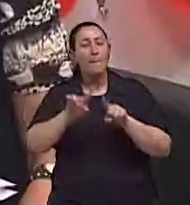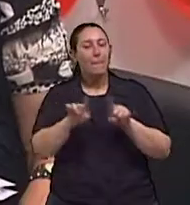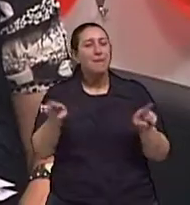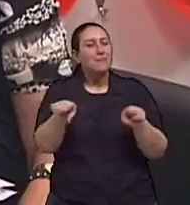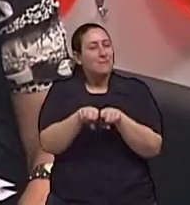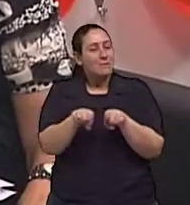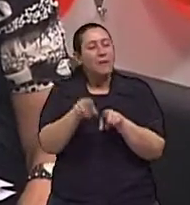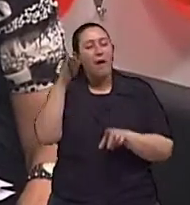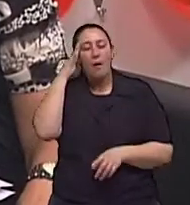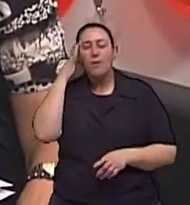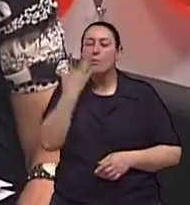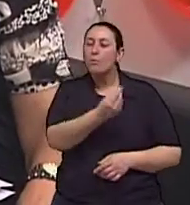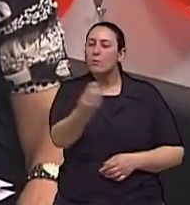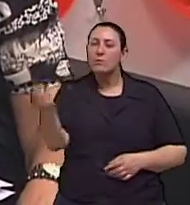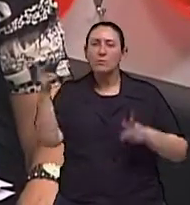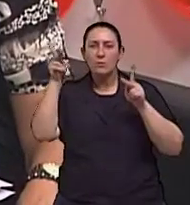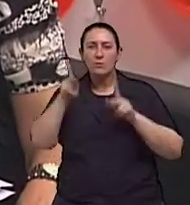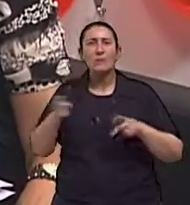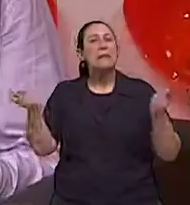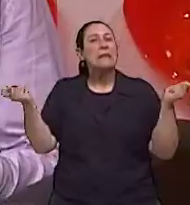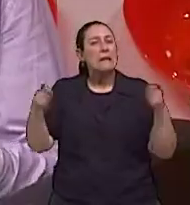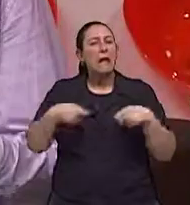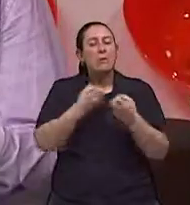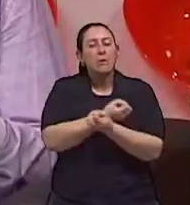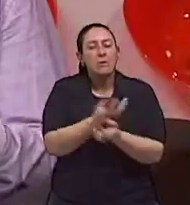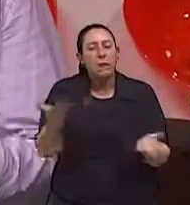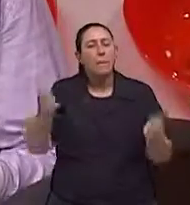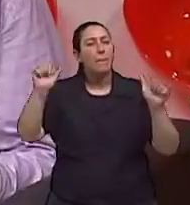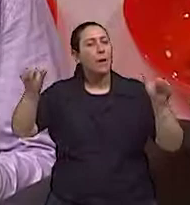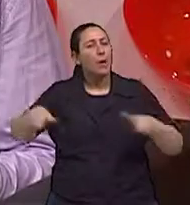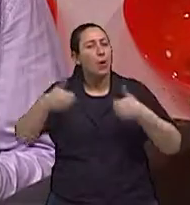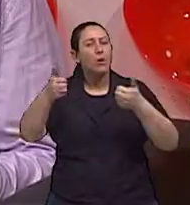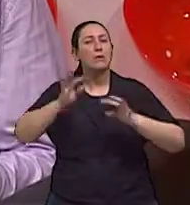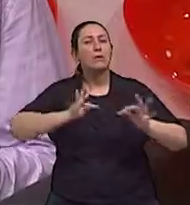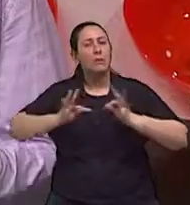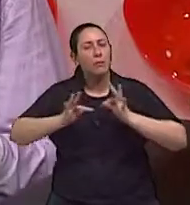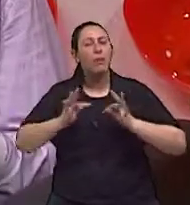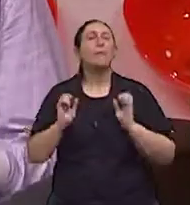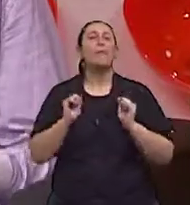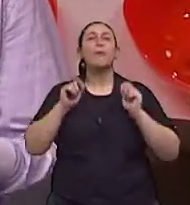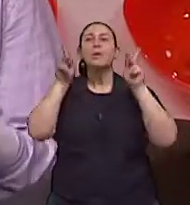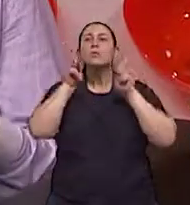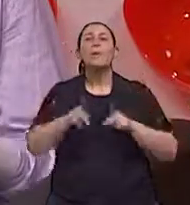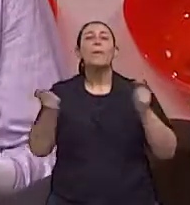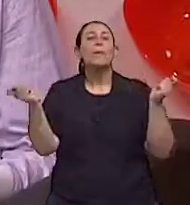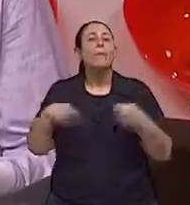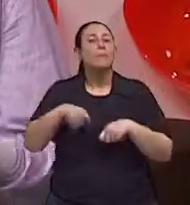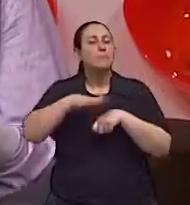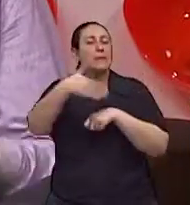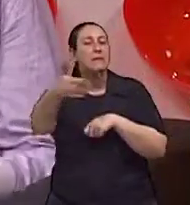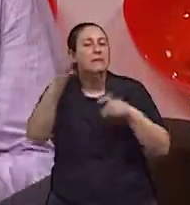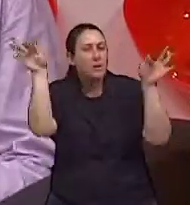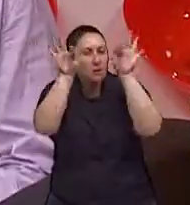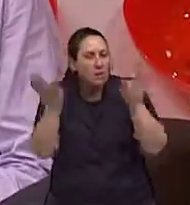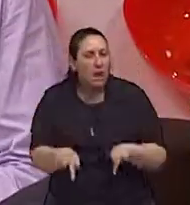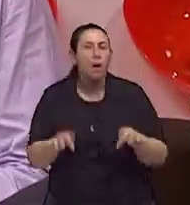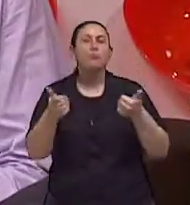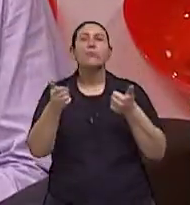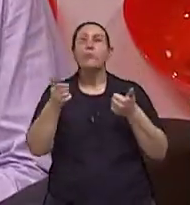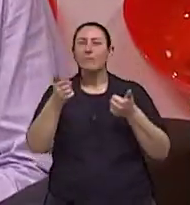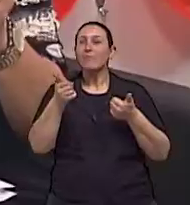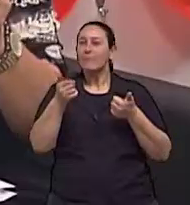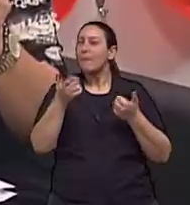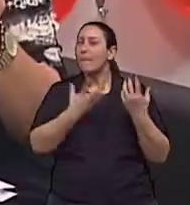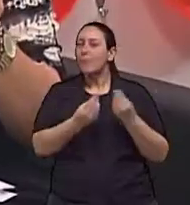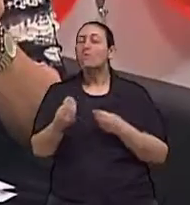que elas têm condições de responder melhor aos tratamentos que elas adoecem menos que elas têm mais felicidade mais qualidade de vida Claro,